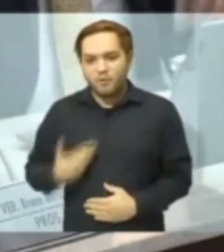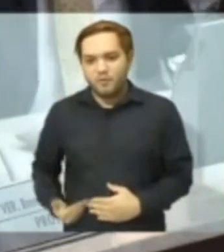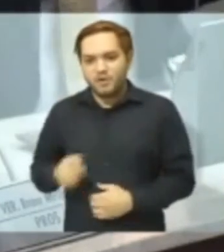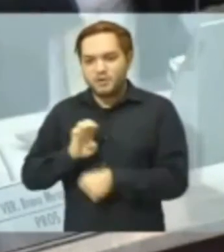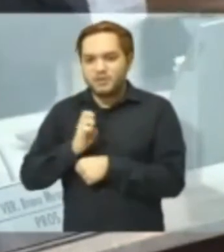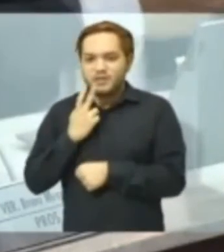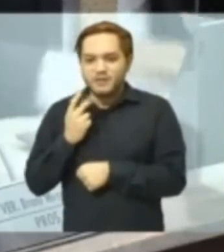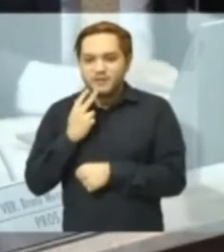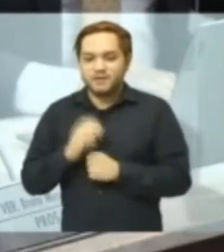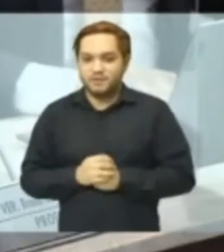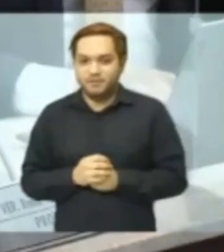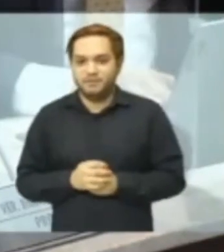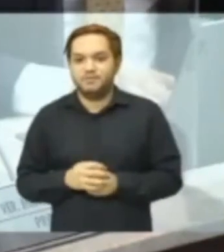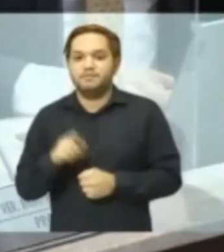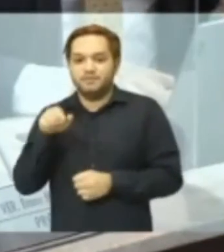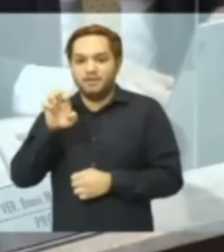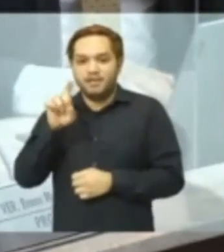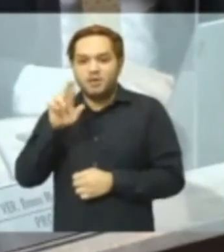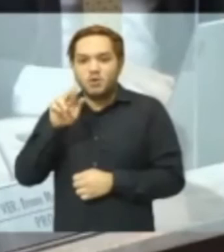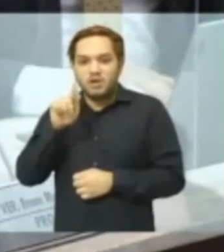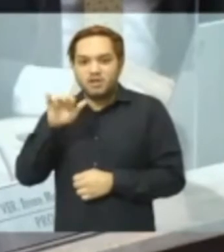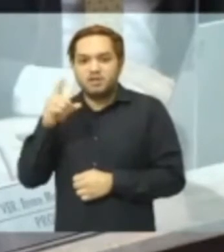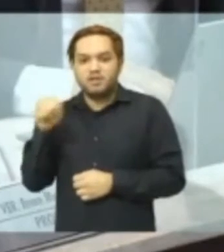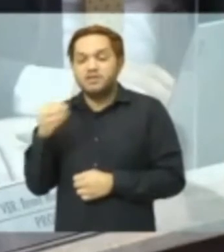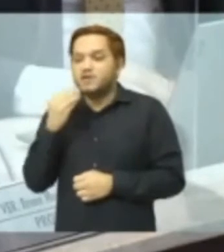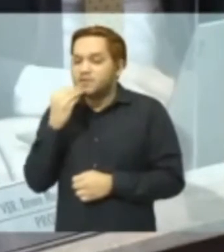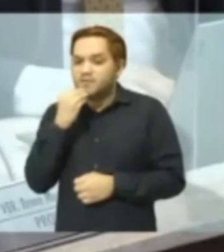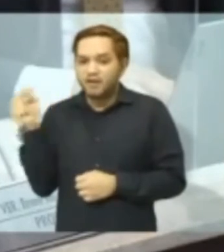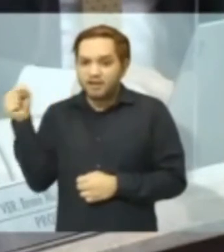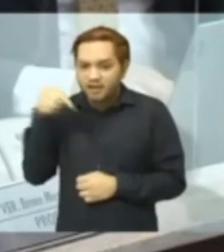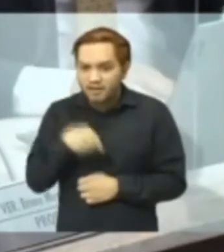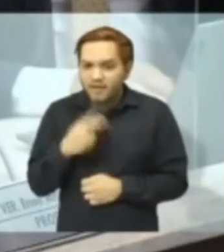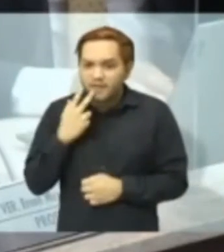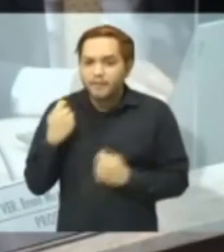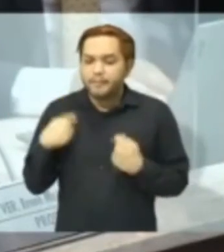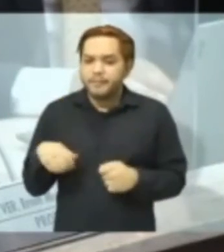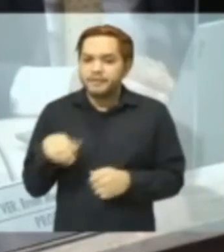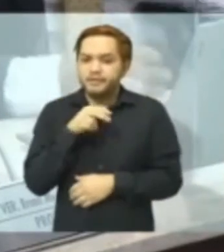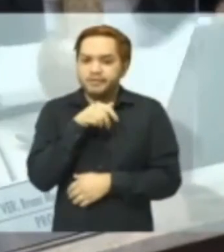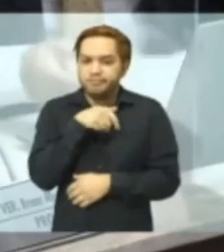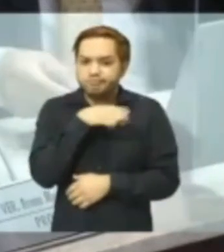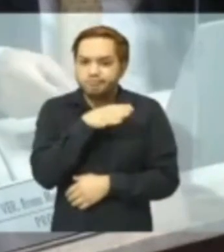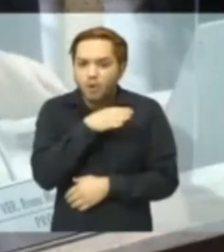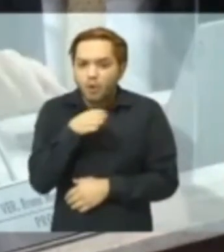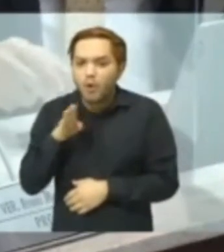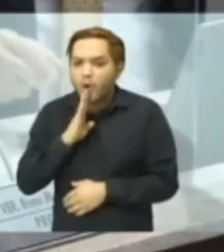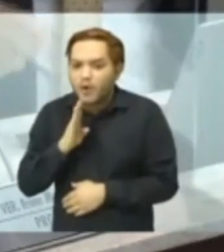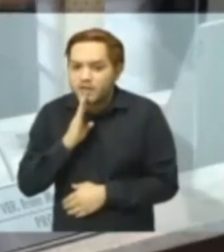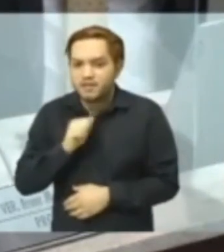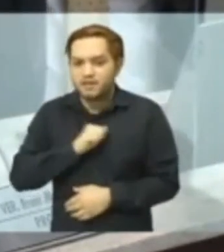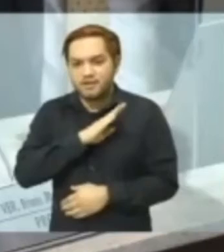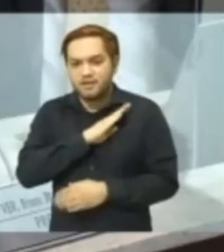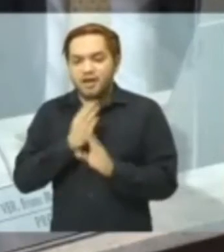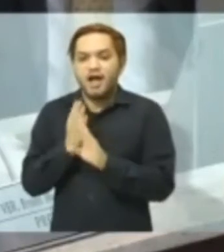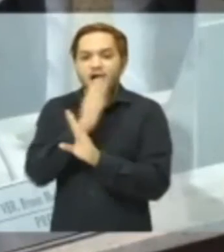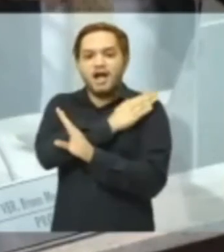Senador Eduardo Girão, venha para o Ceará, venha andar, conhecer o Antônio Bezerra, antes do vereador